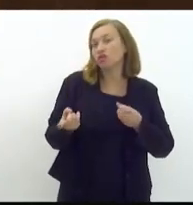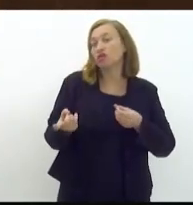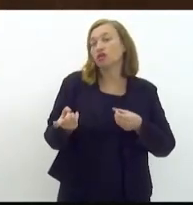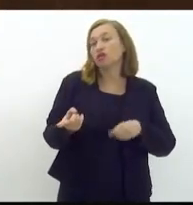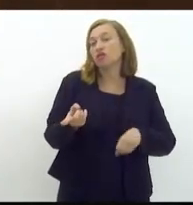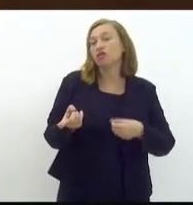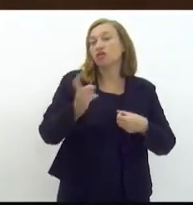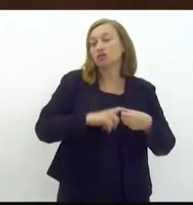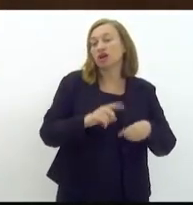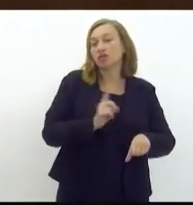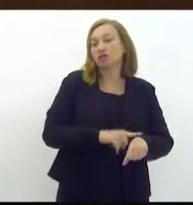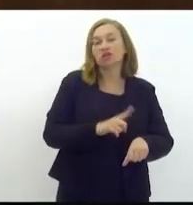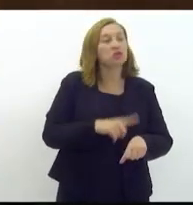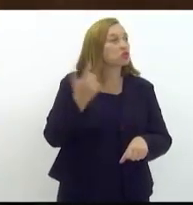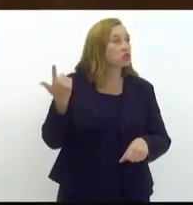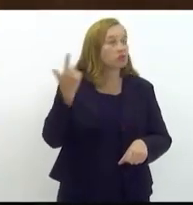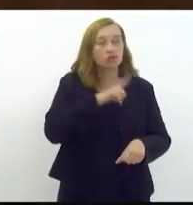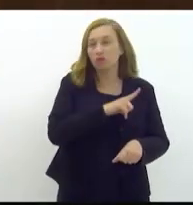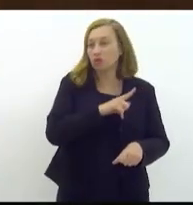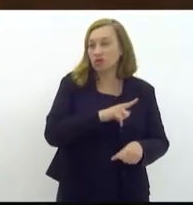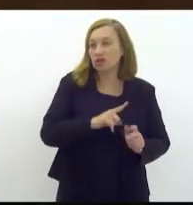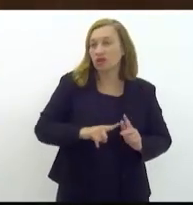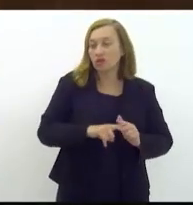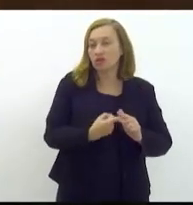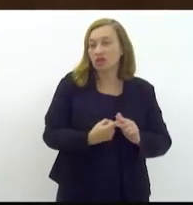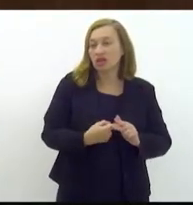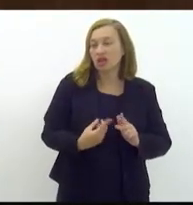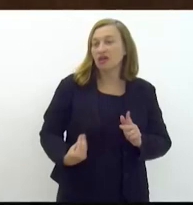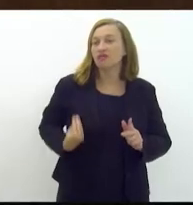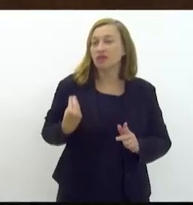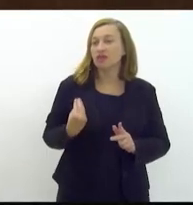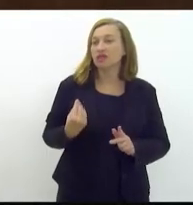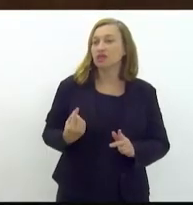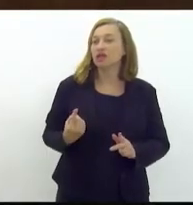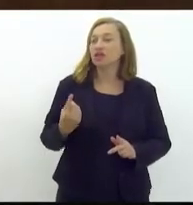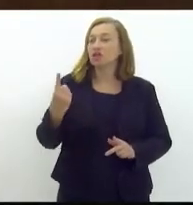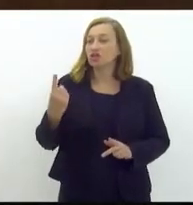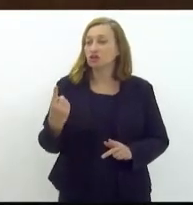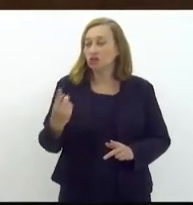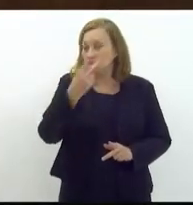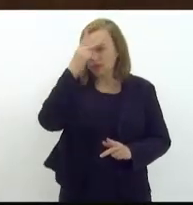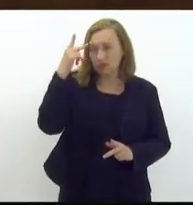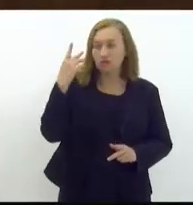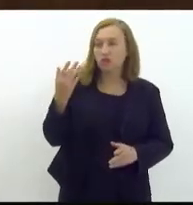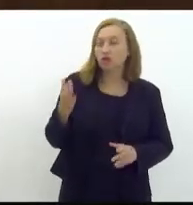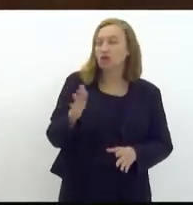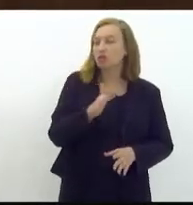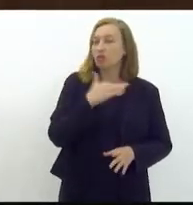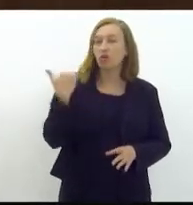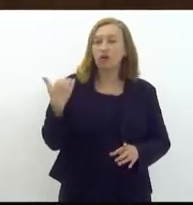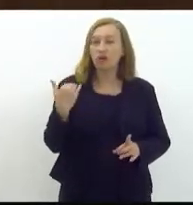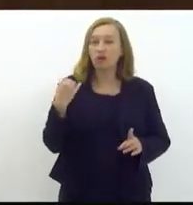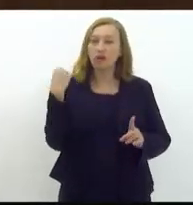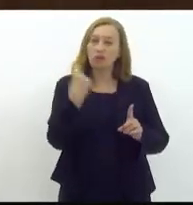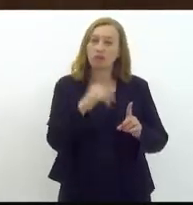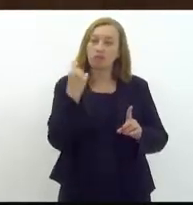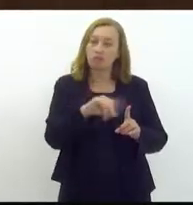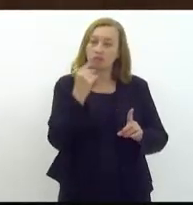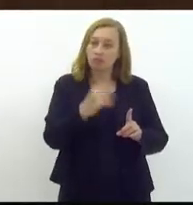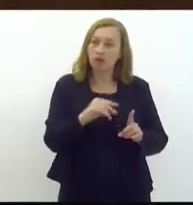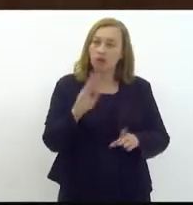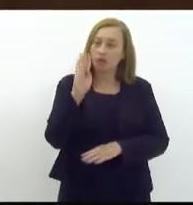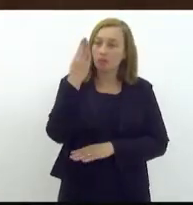A gente não consegue restituir a vida de um imigrante que foi morto a pauladas aqui no nosso estado.